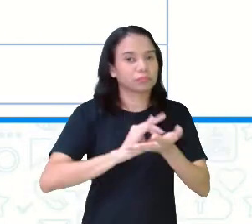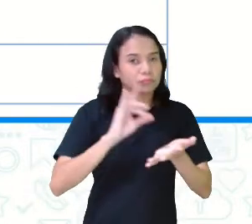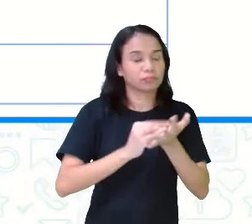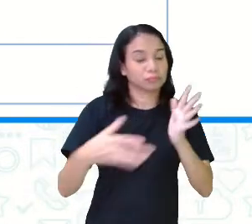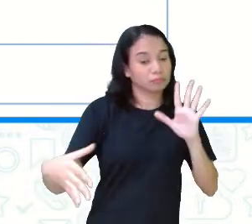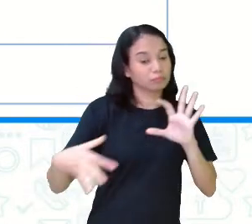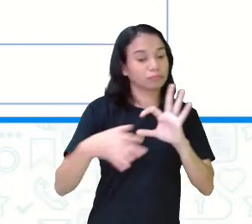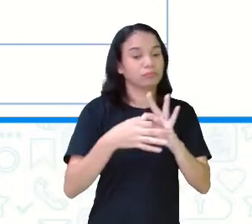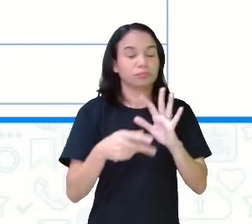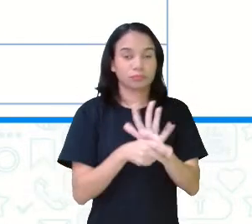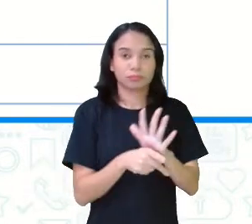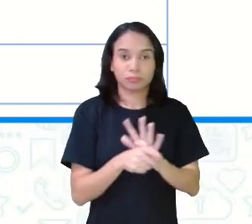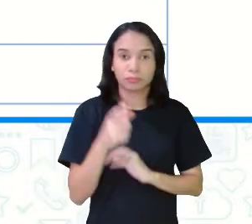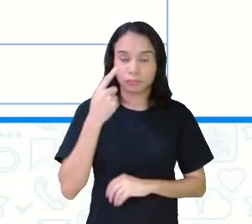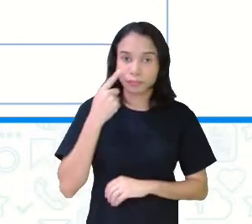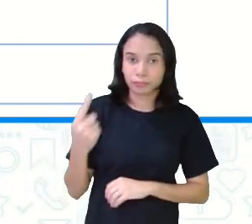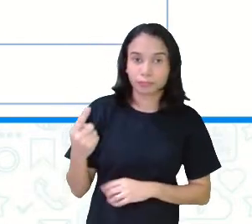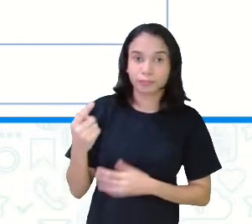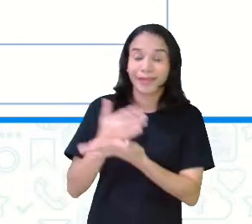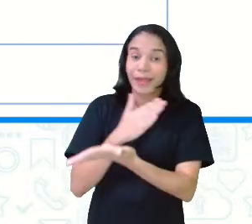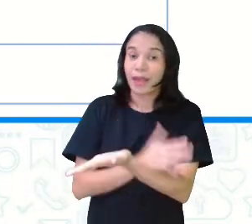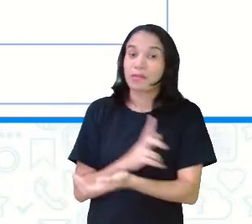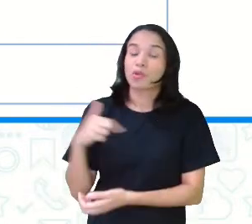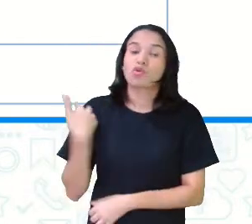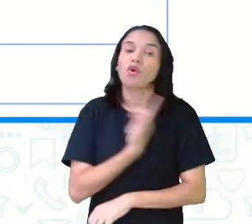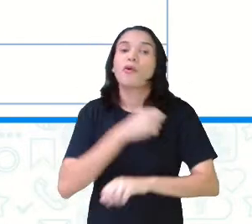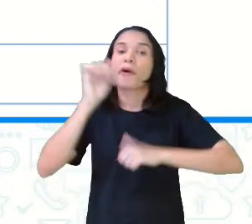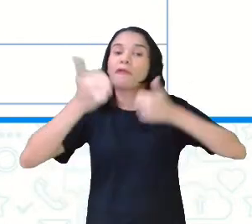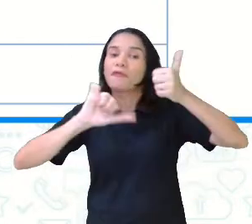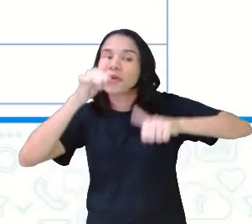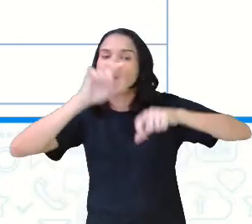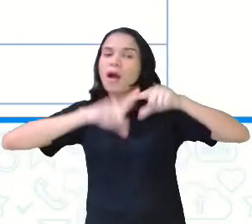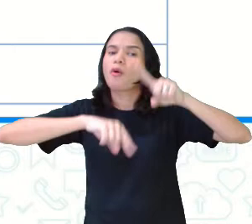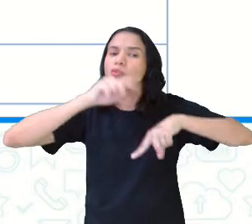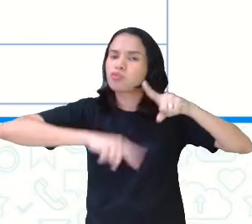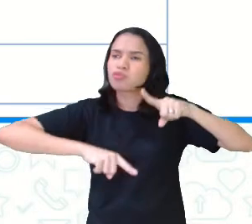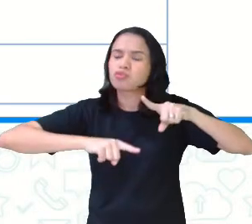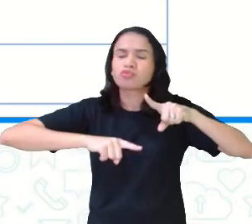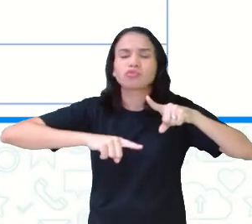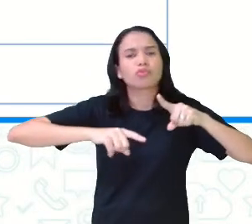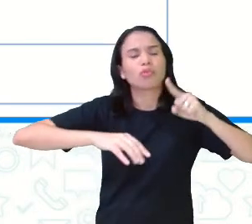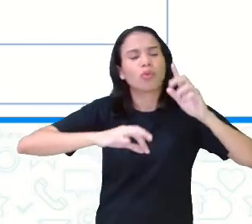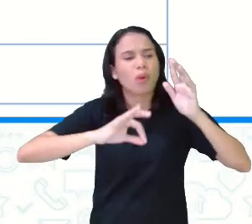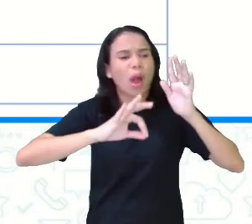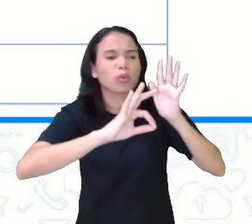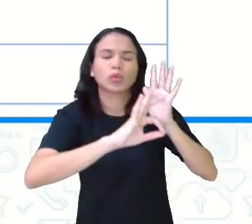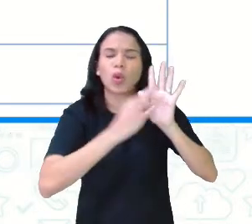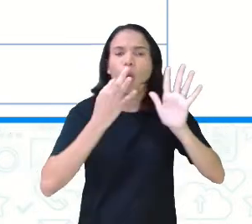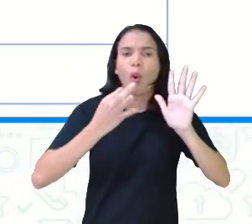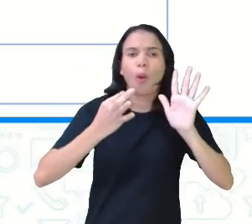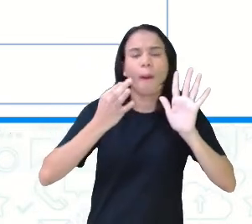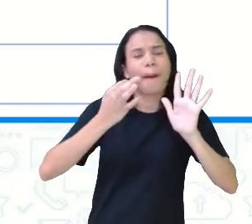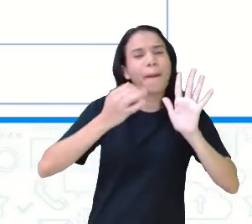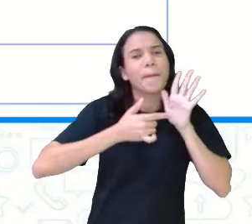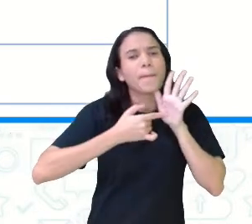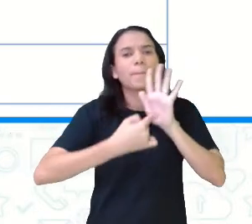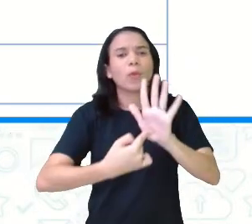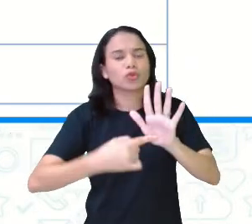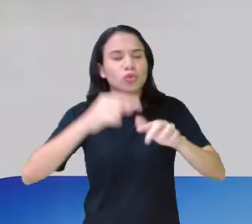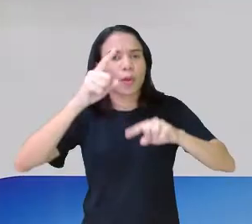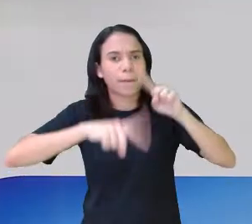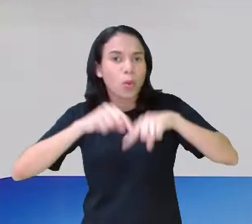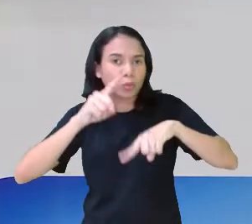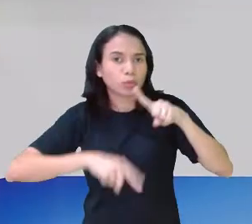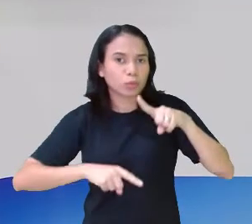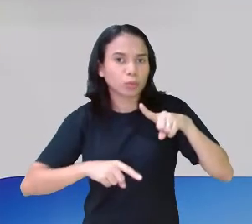devidos créditos. Aí, antes de avaliar o objeto analisado, o autor ou a autora apresentou o produto,